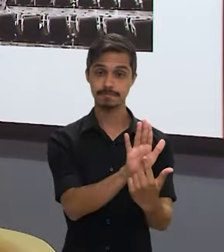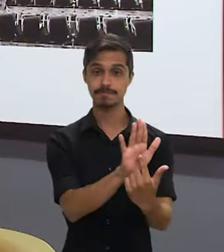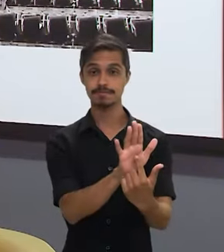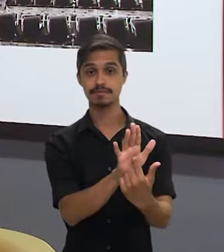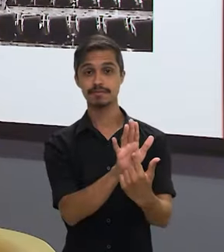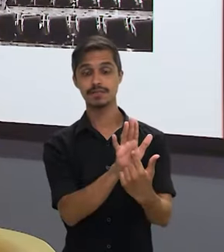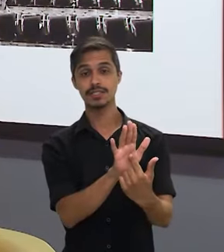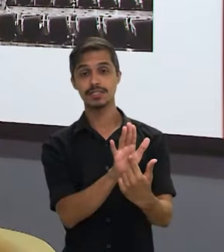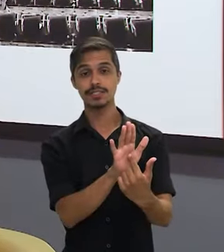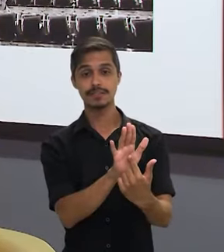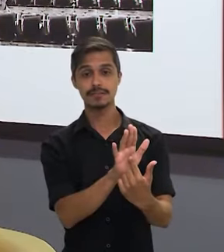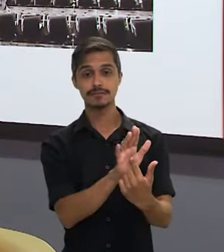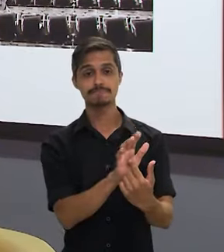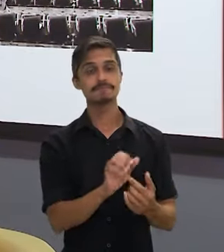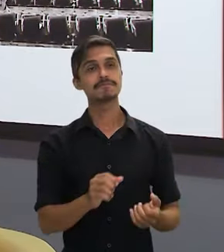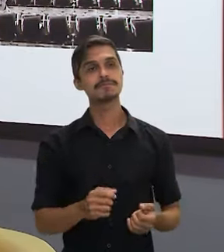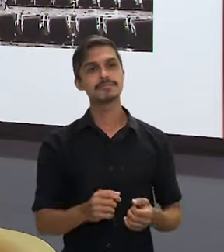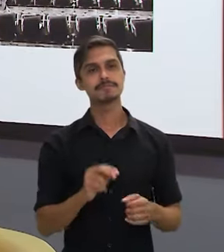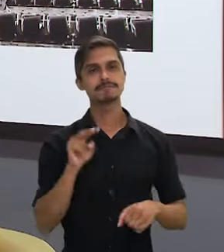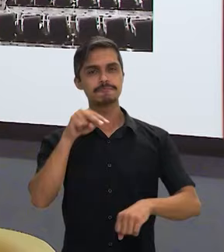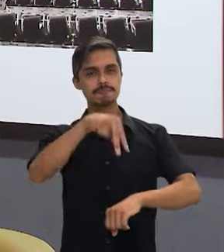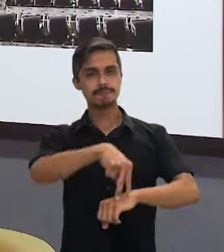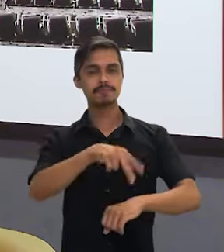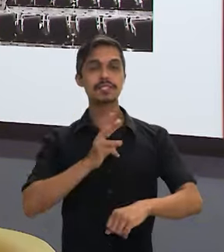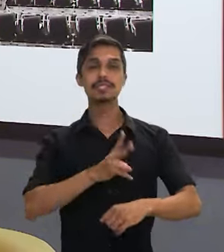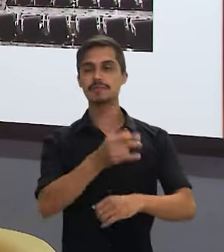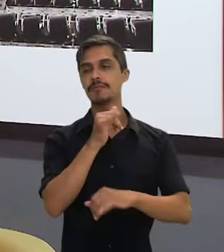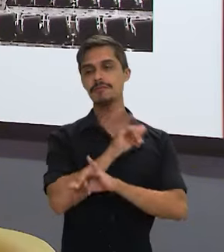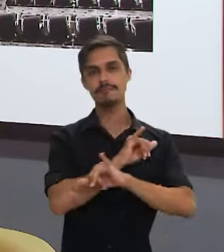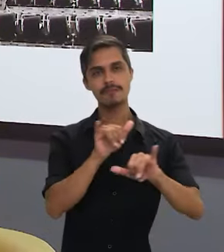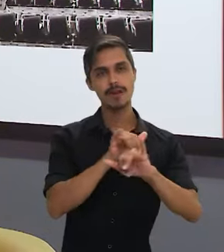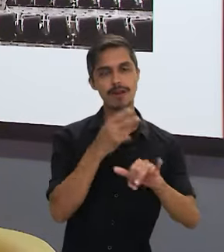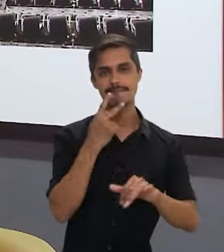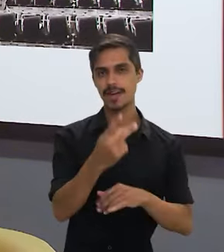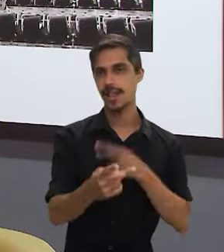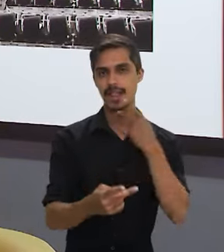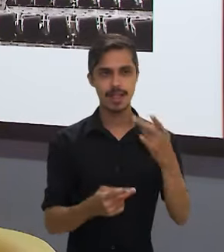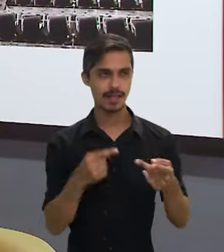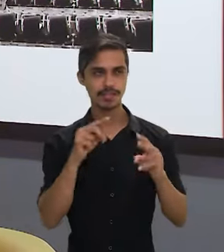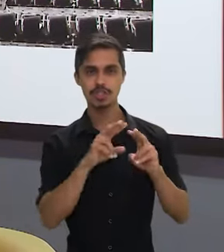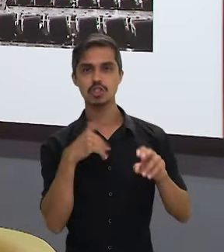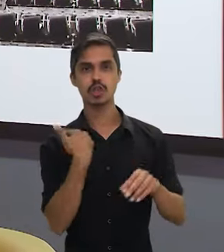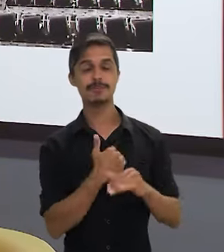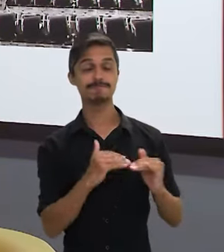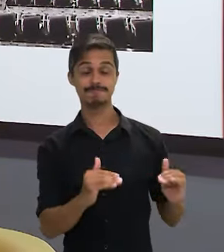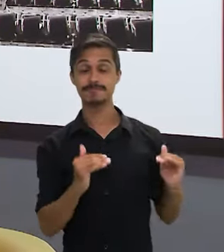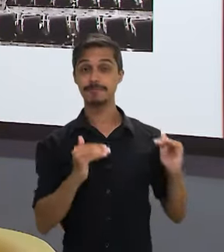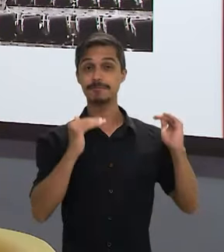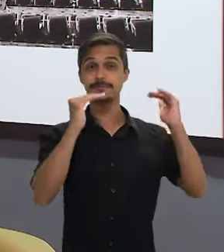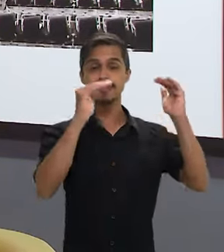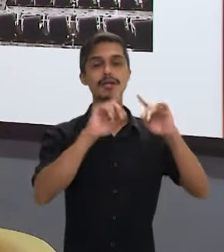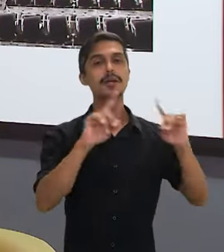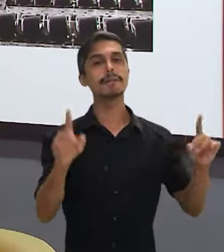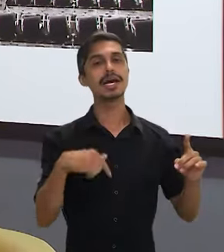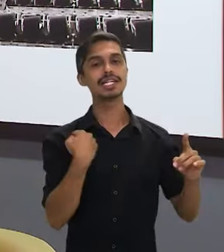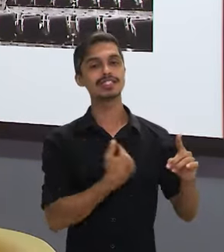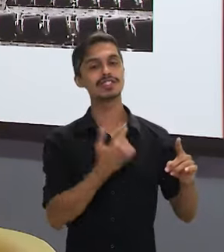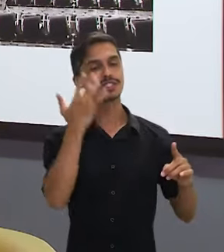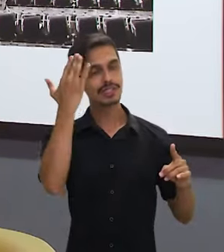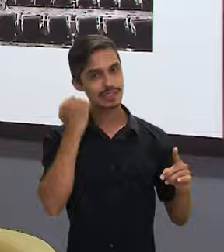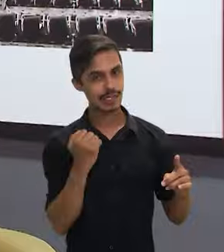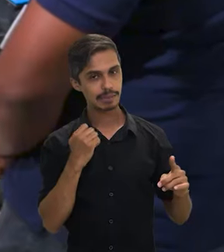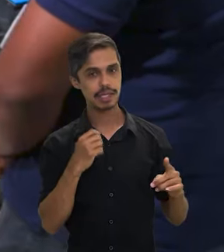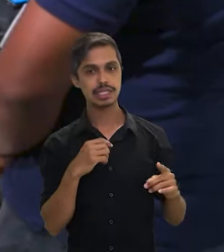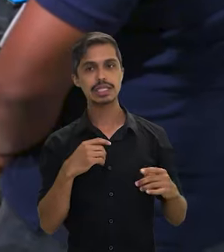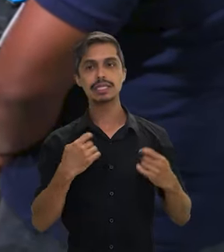disputa de protagonismo, são sempre setadas e faladas. A gente está muito à frente disso. Mas, por outro lado, a gente